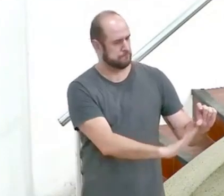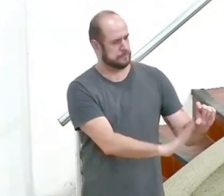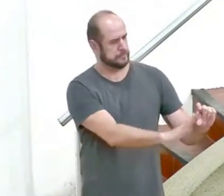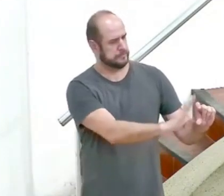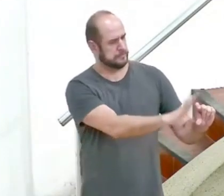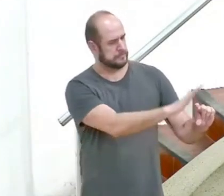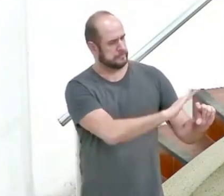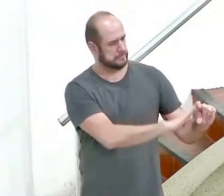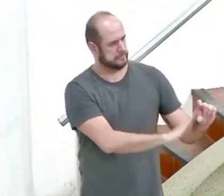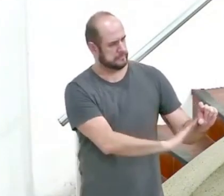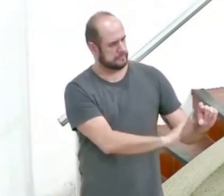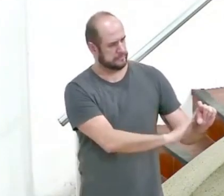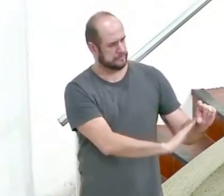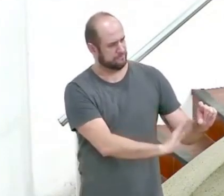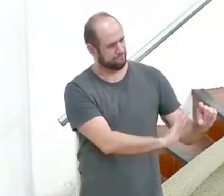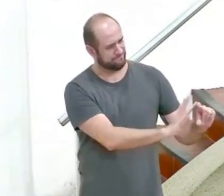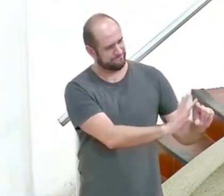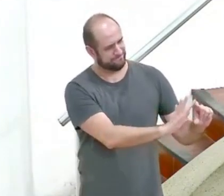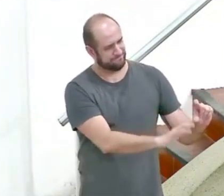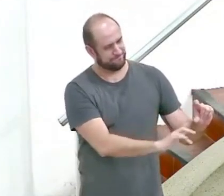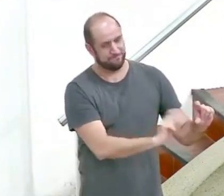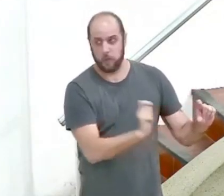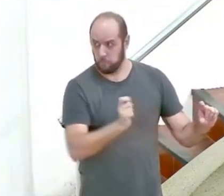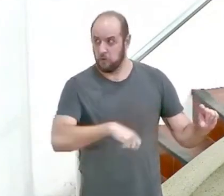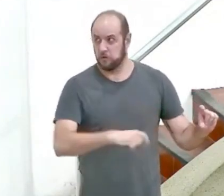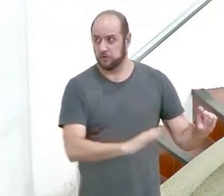No espelho, no espelho da tomada. Aqui pode, né?